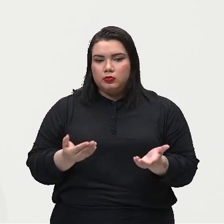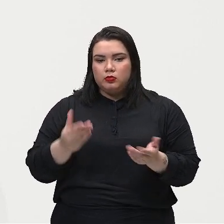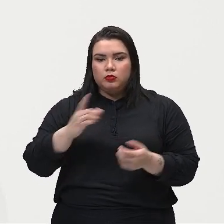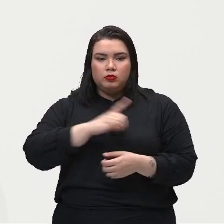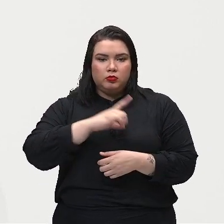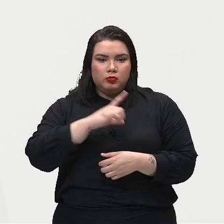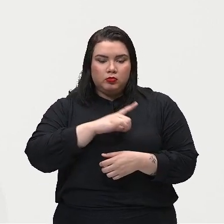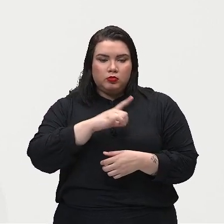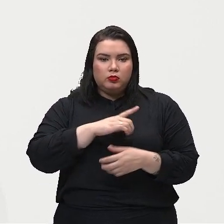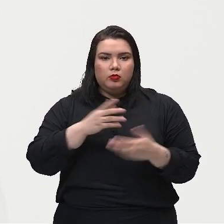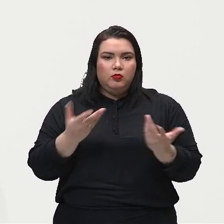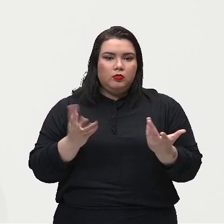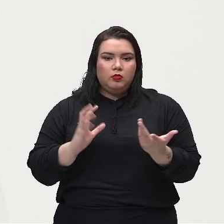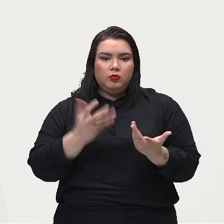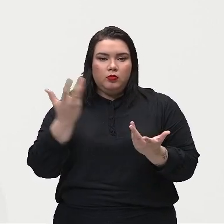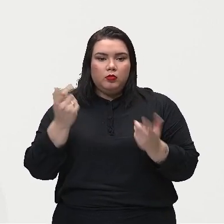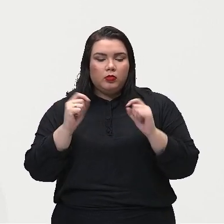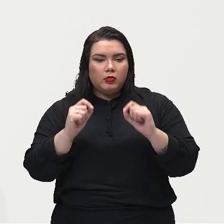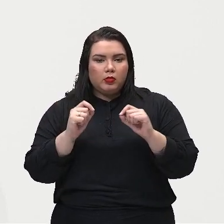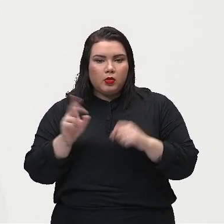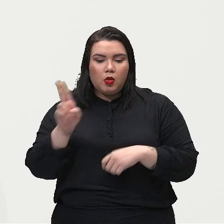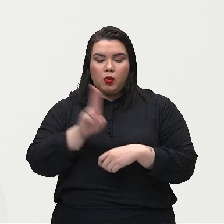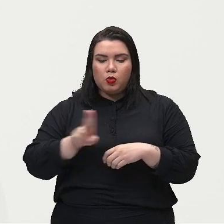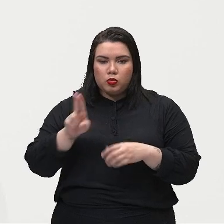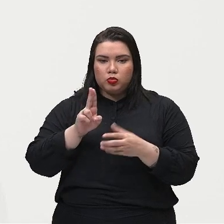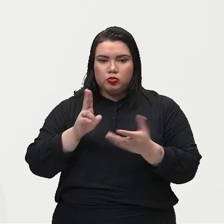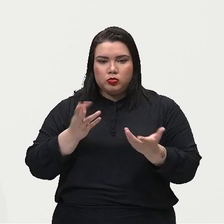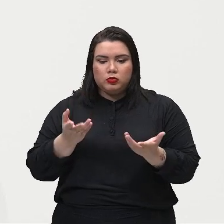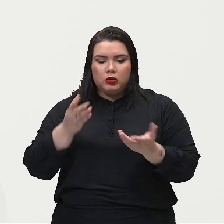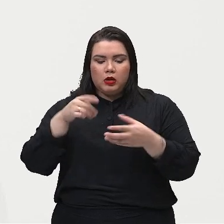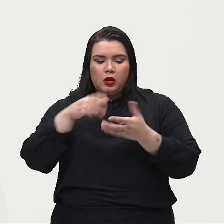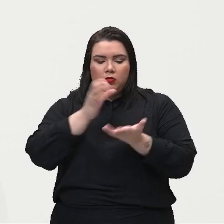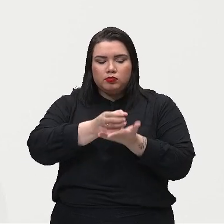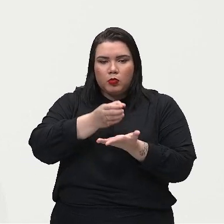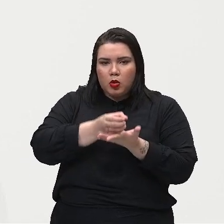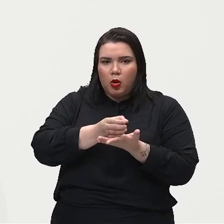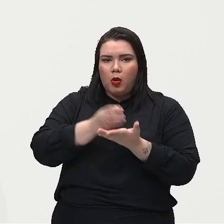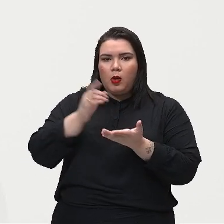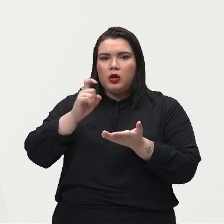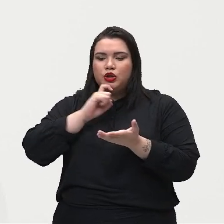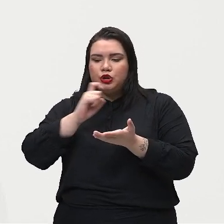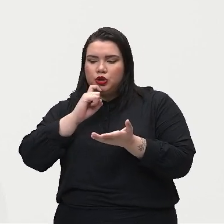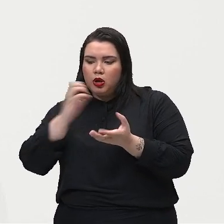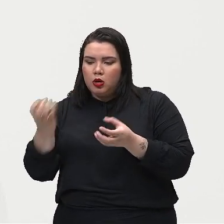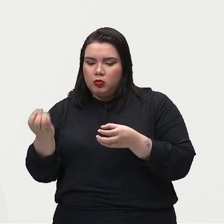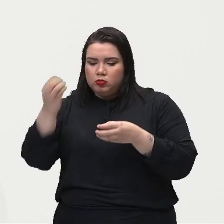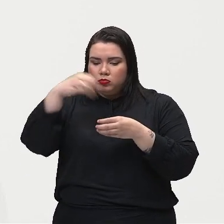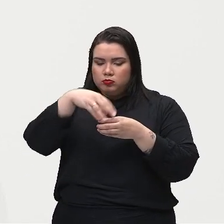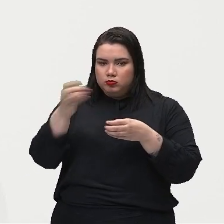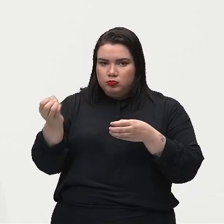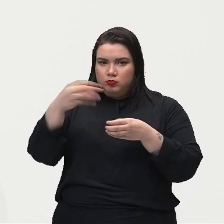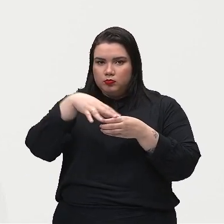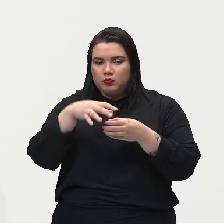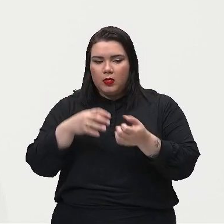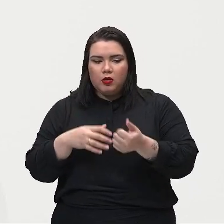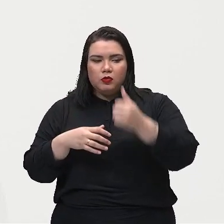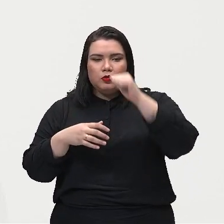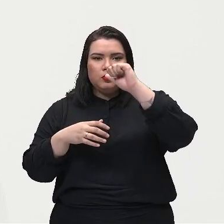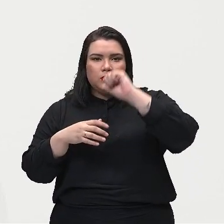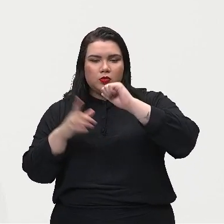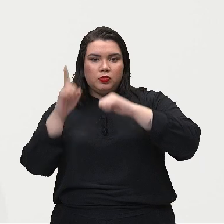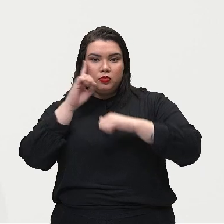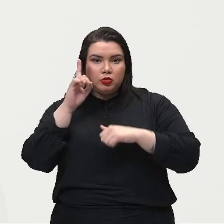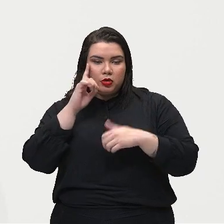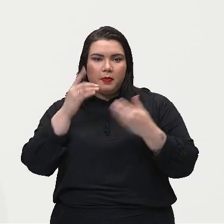resfriamento com uso de gelo em uma bebida sua aí do dia a dia, em que você use